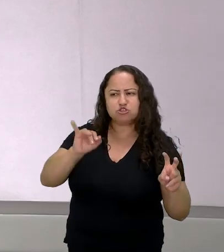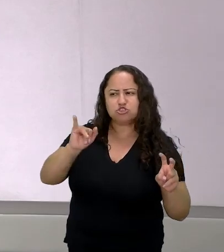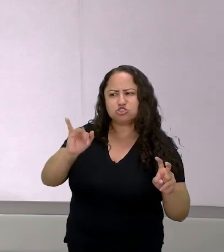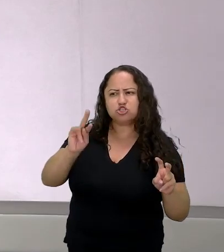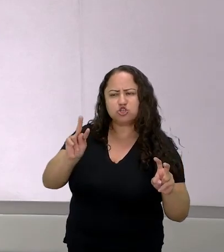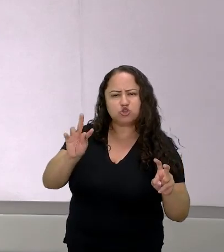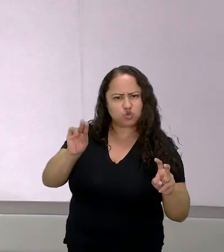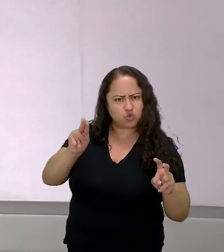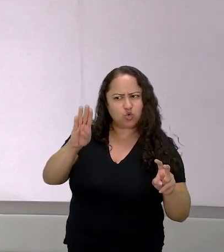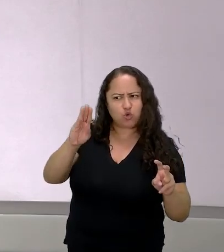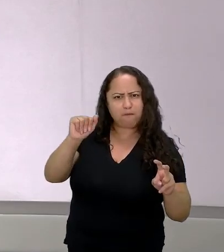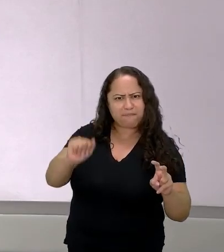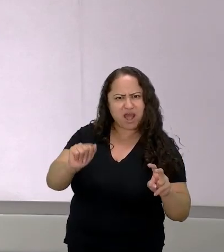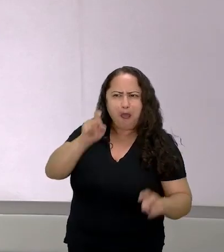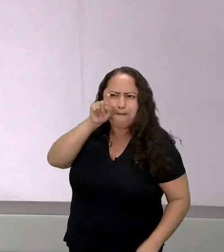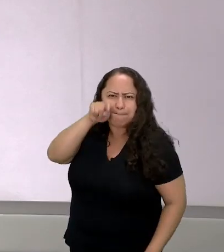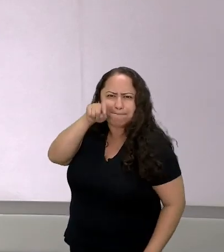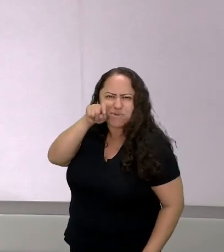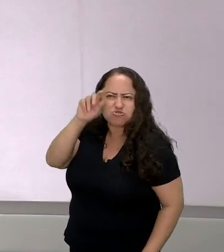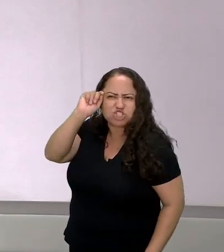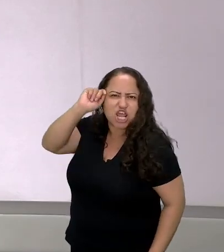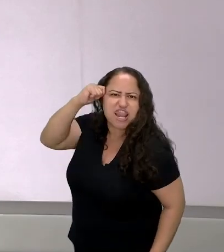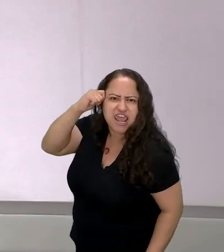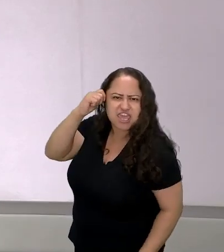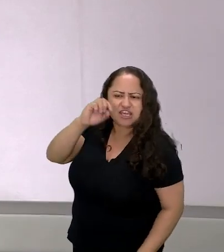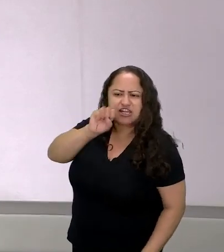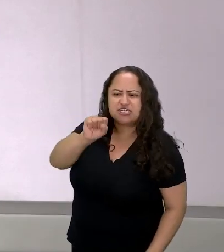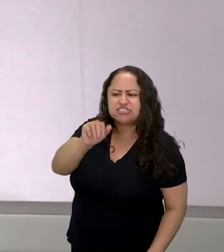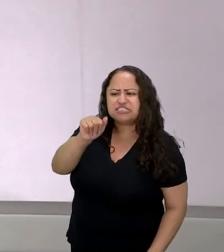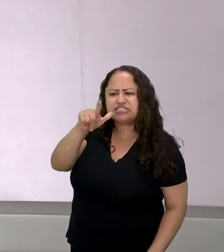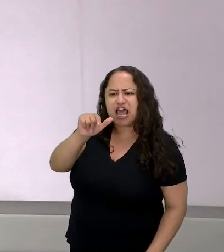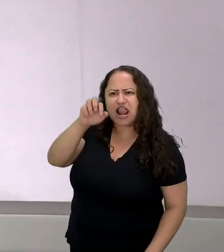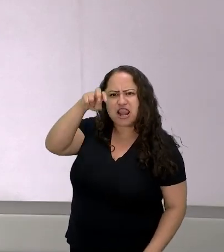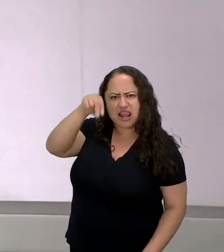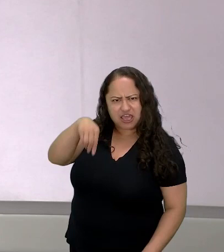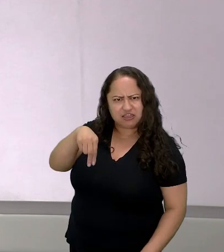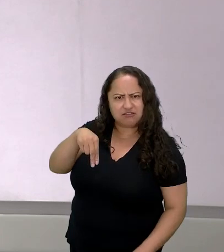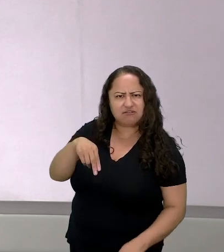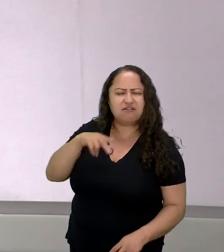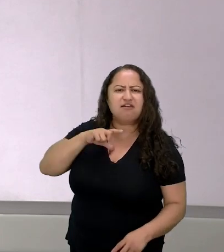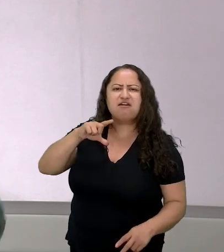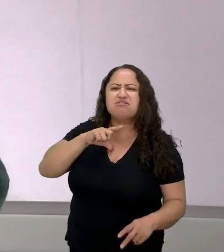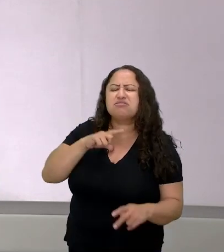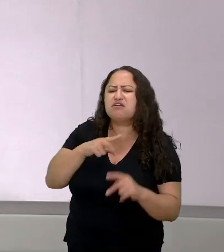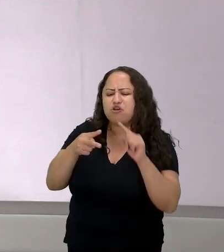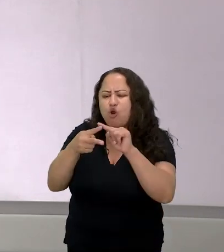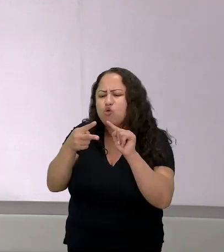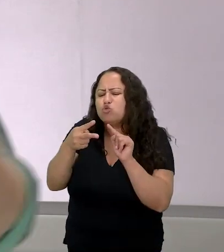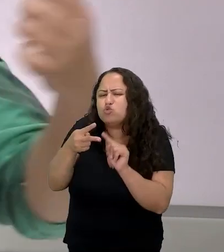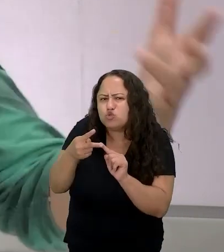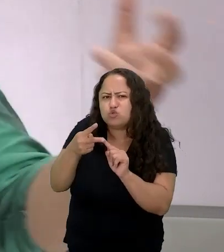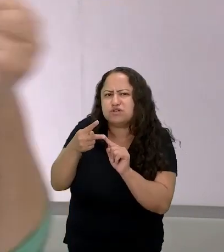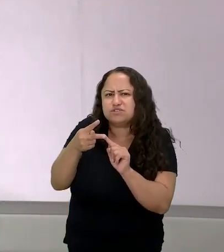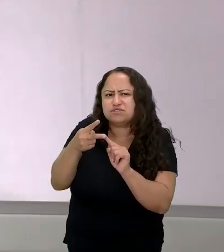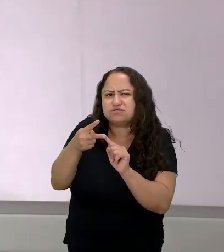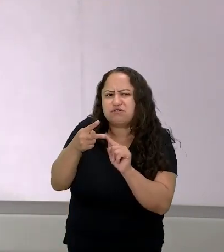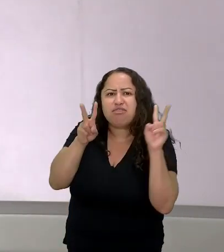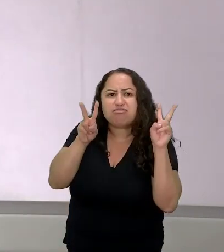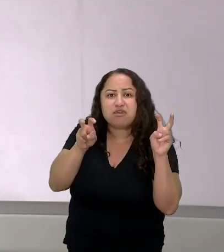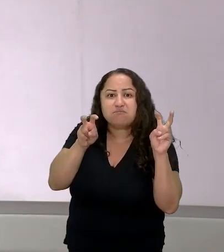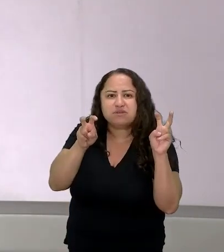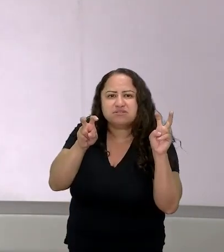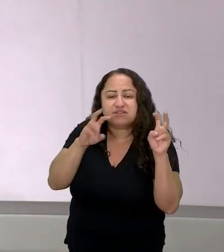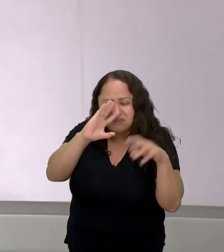negra de Salém eu acho que tem dois elementos que acabam colaborando com o que Edivane